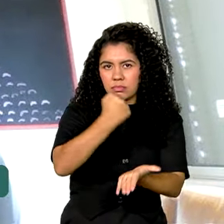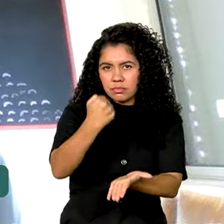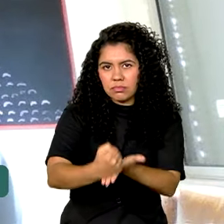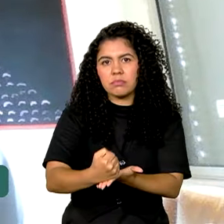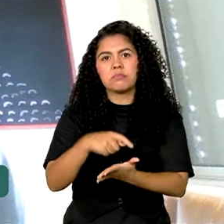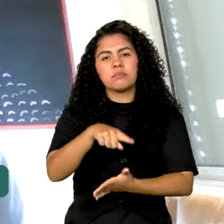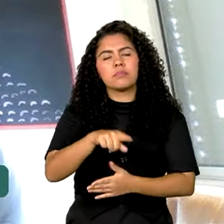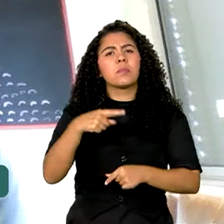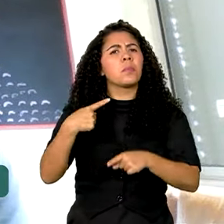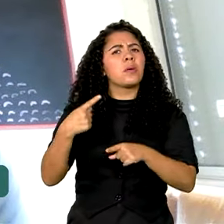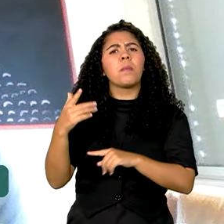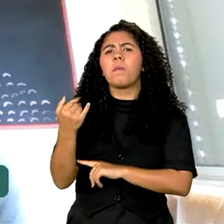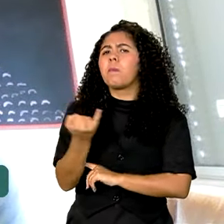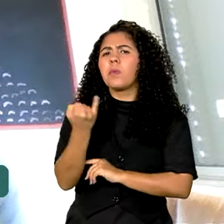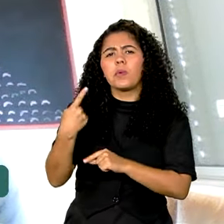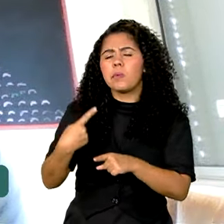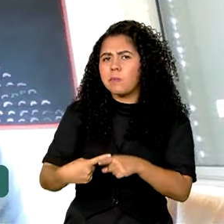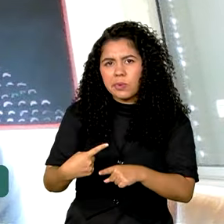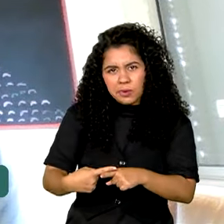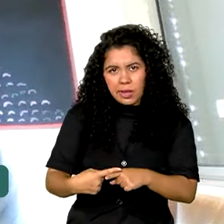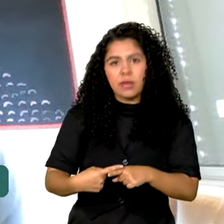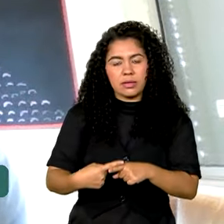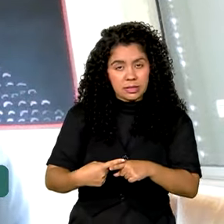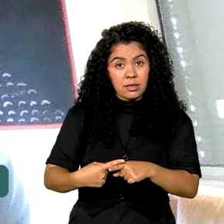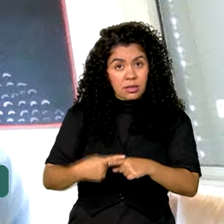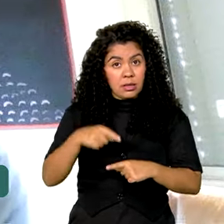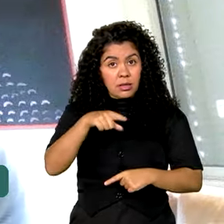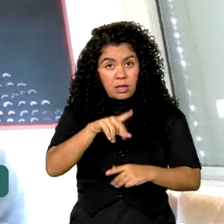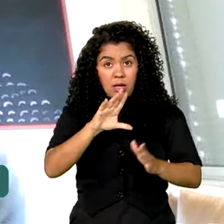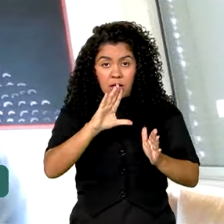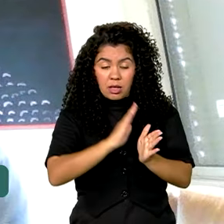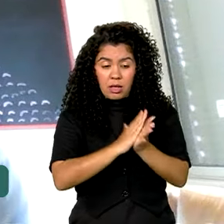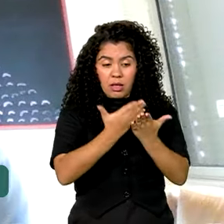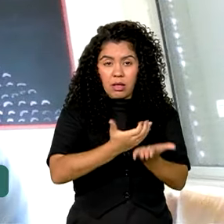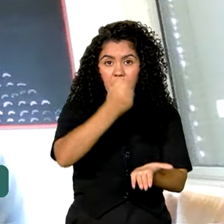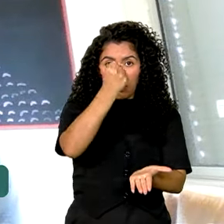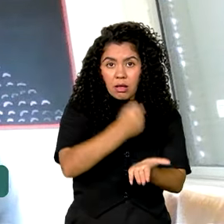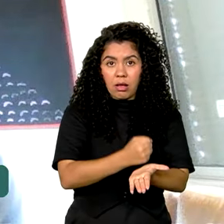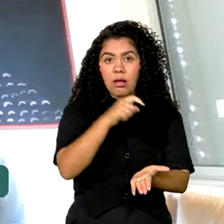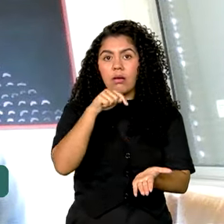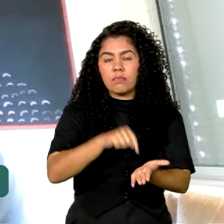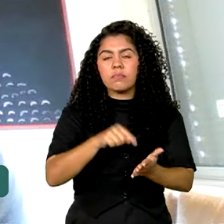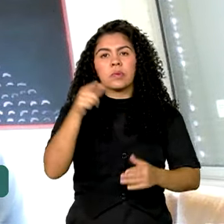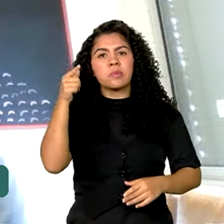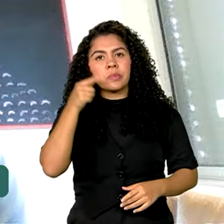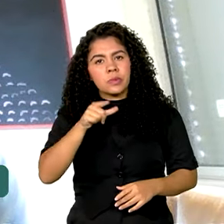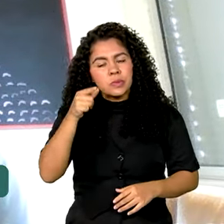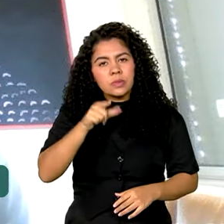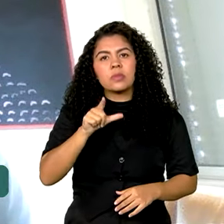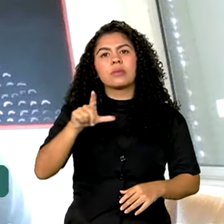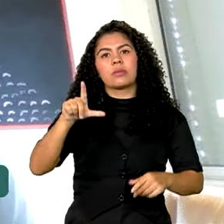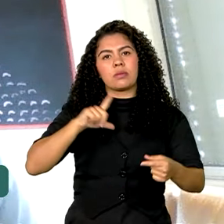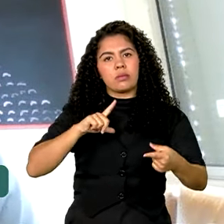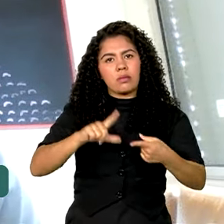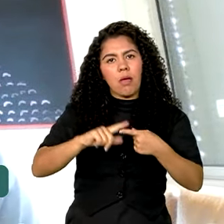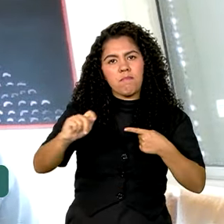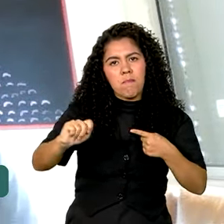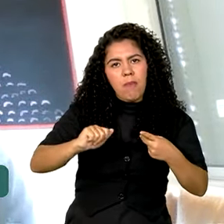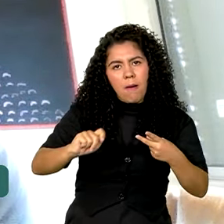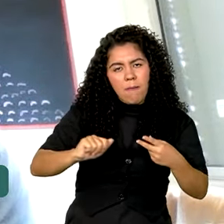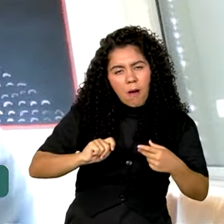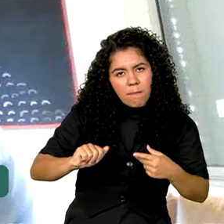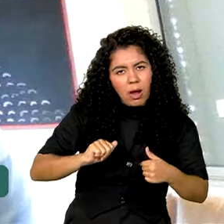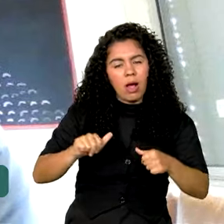peso. Por que isso é importante? Porque os empregos formais, eles são muito associados a empregos de produtividade mais alta. Vocês têm os benefícios sociais também, que isso é